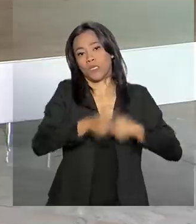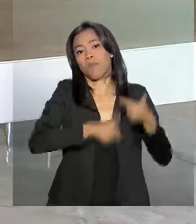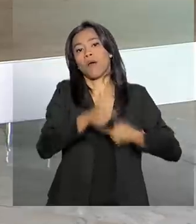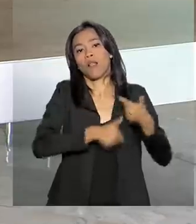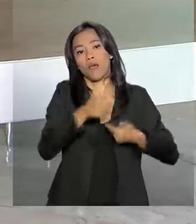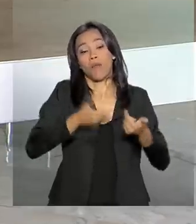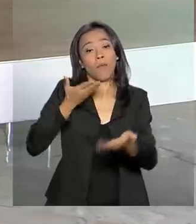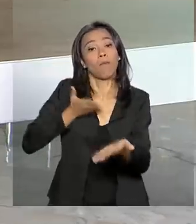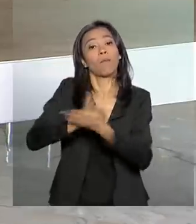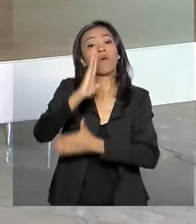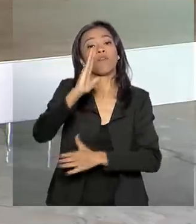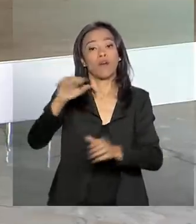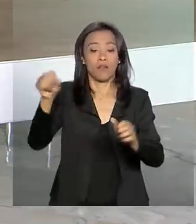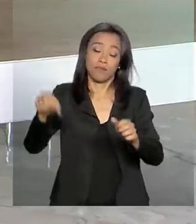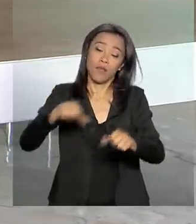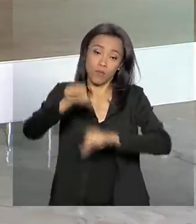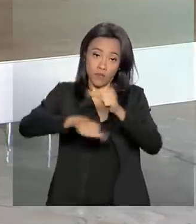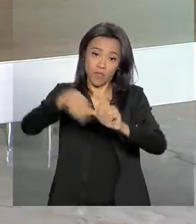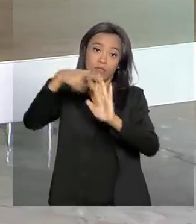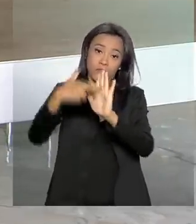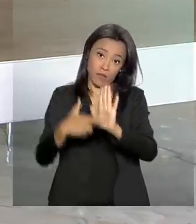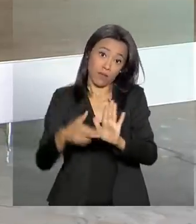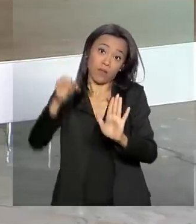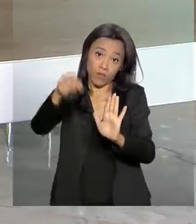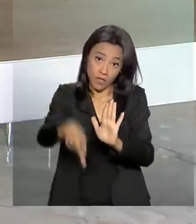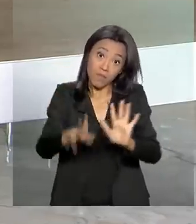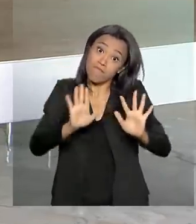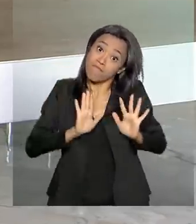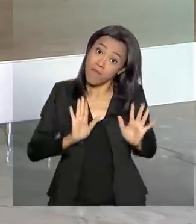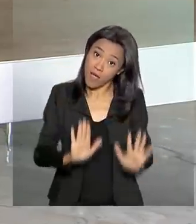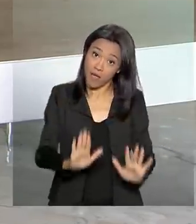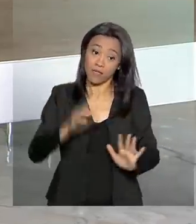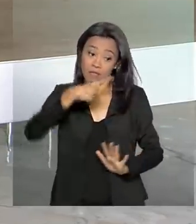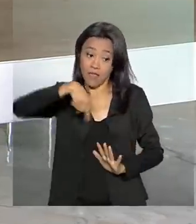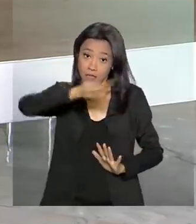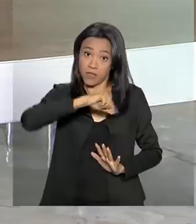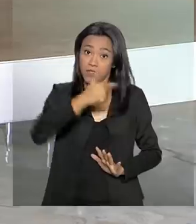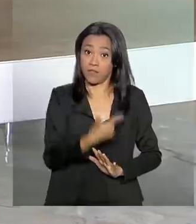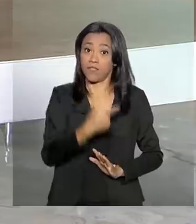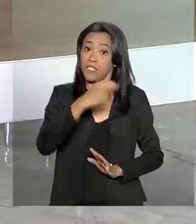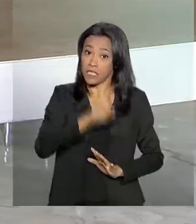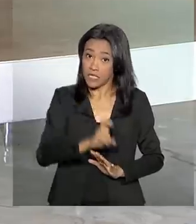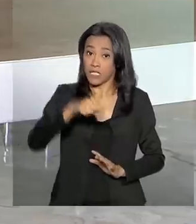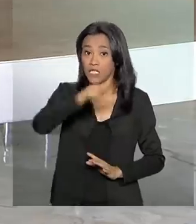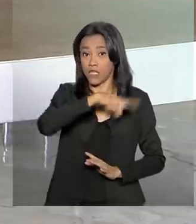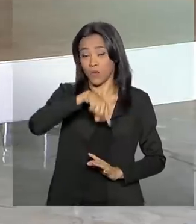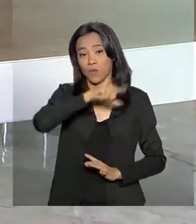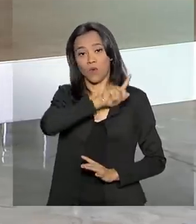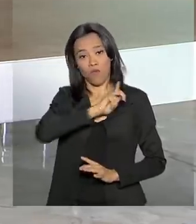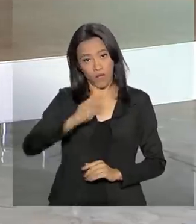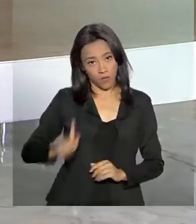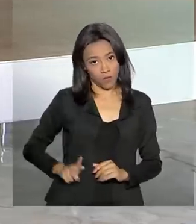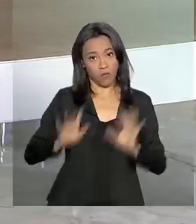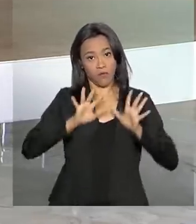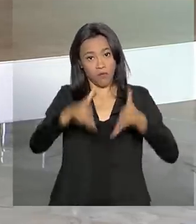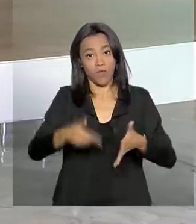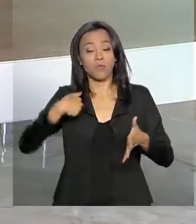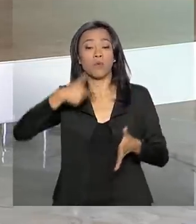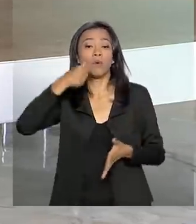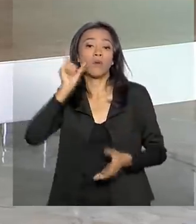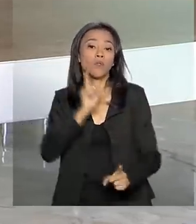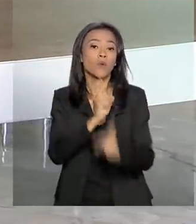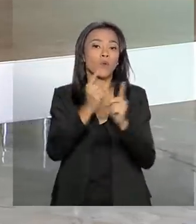aprovação da reforma. Mas, para isso, esses governadores, esses 25 que participaram ontem desse encontro,